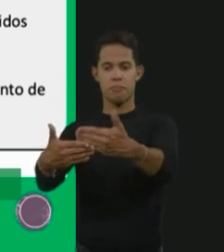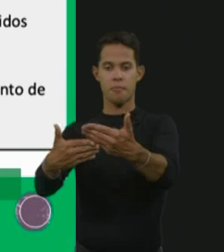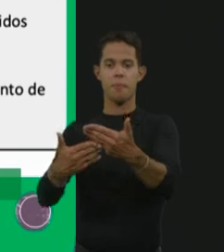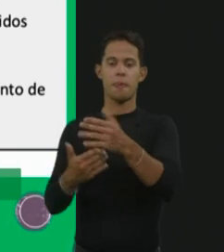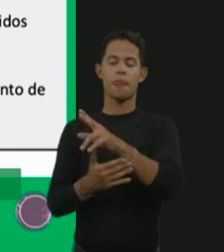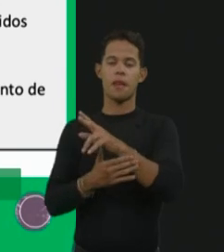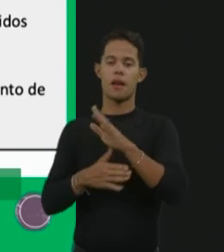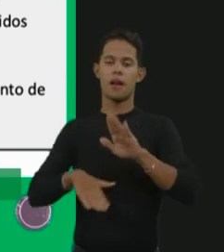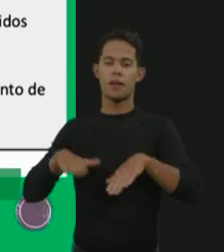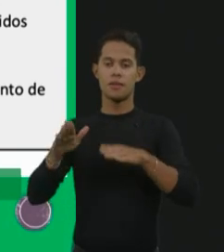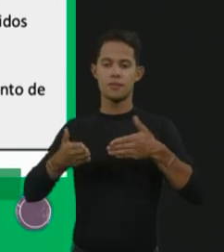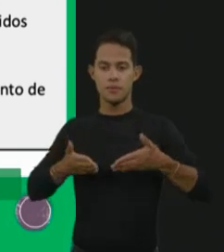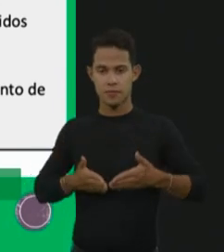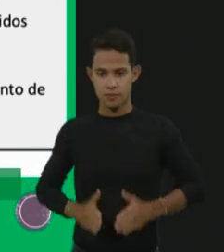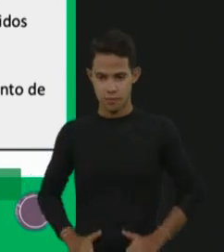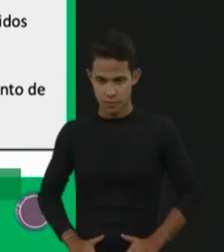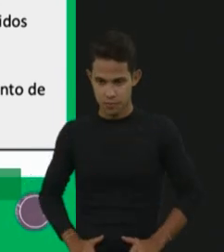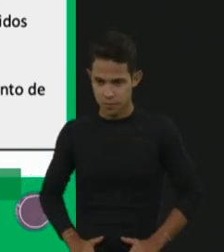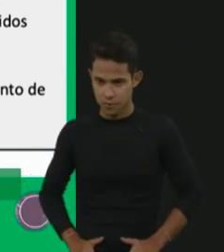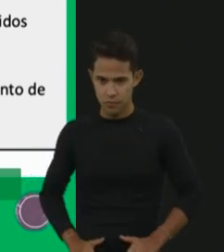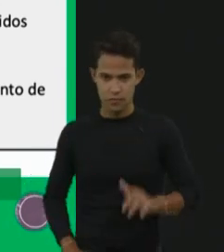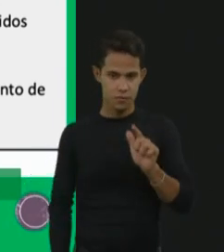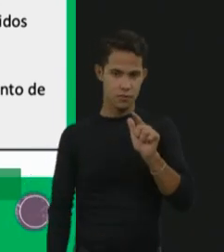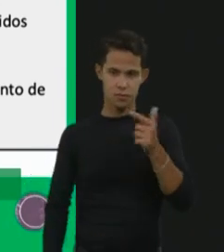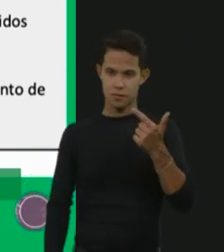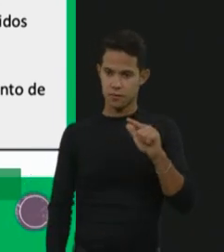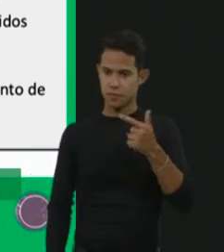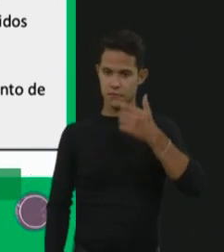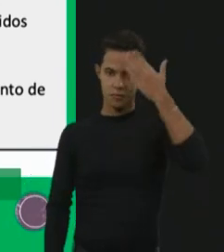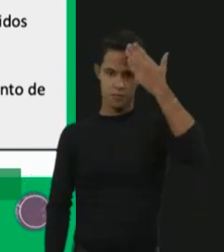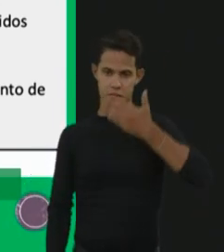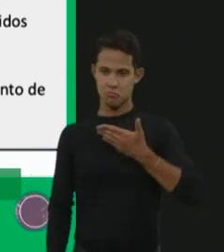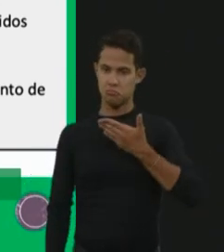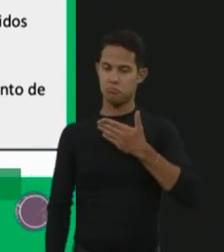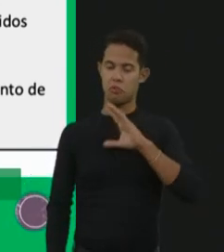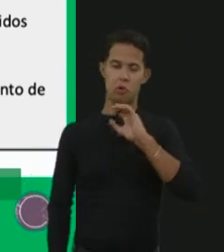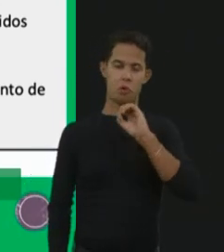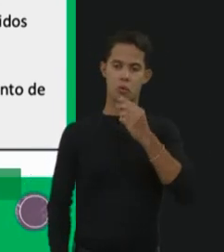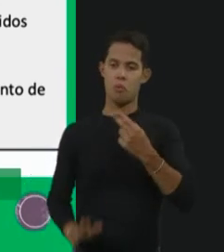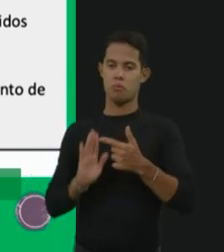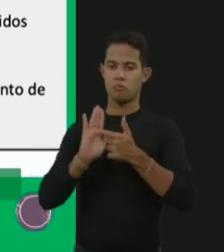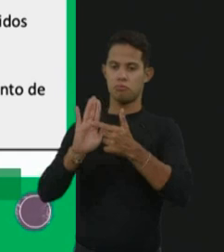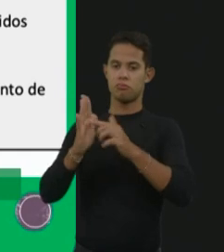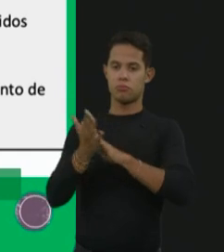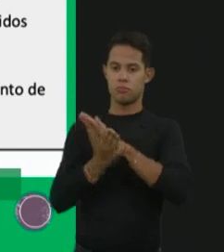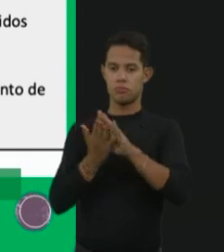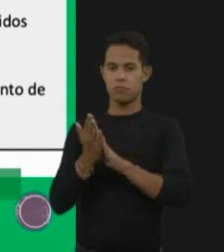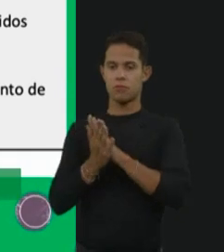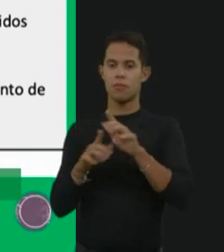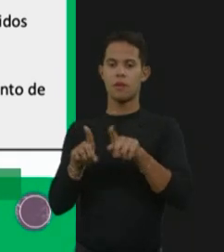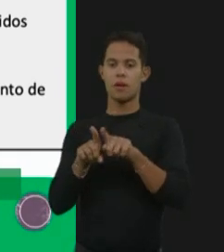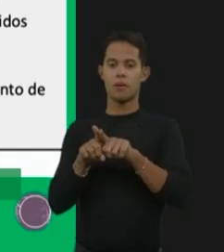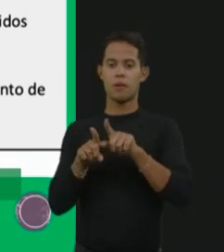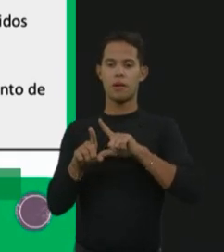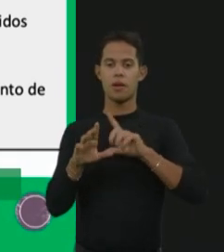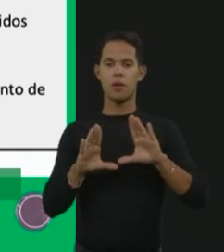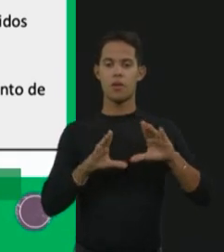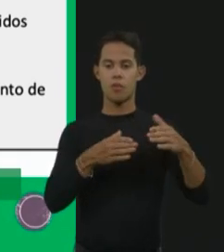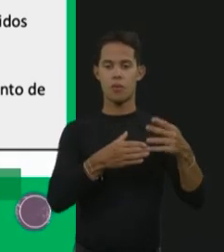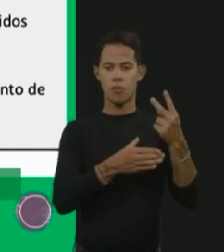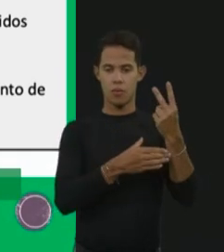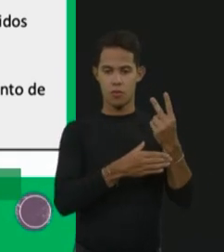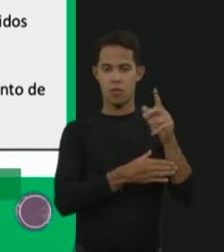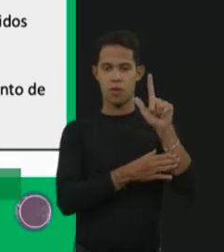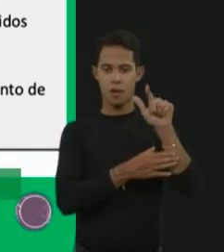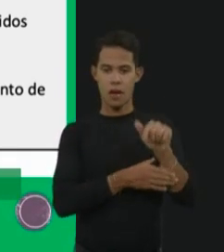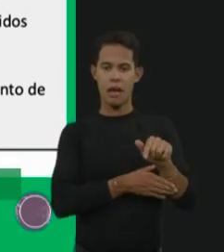nascem sem nenhum sinal ou sinais inespecíficos. A gente tem o grupo 2, que são grupos, assim, geralmente mais floridos, as